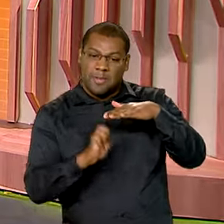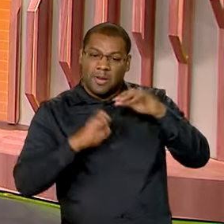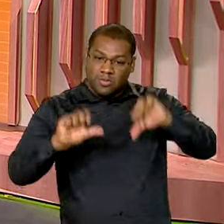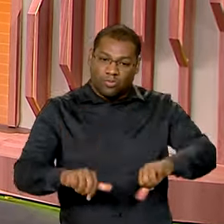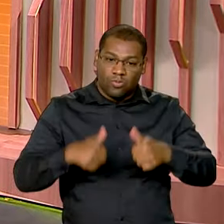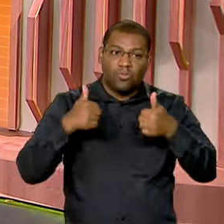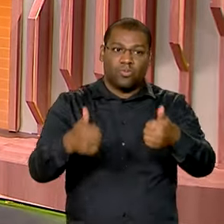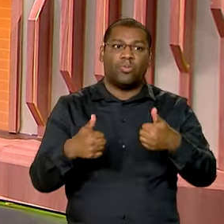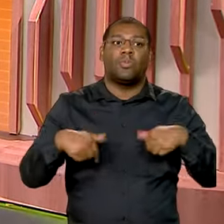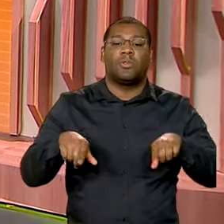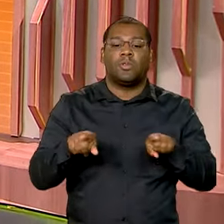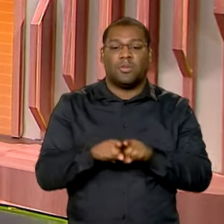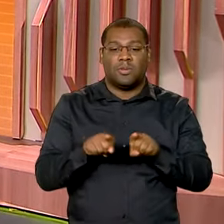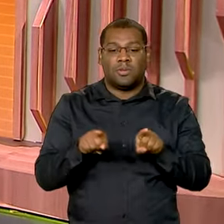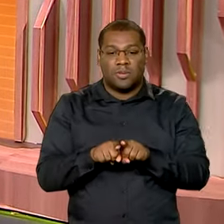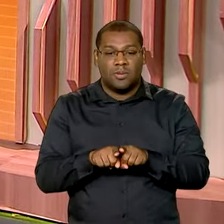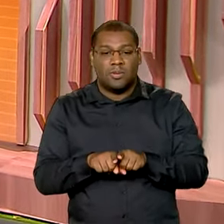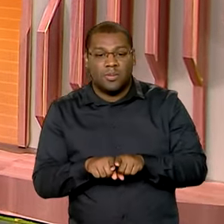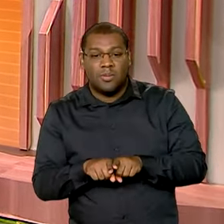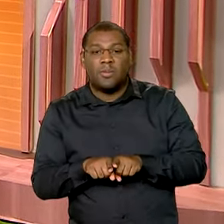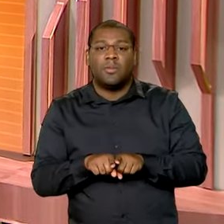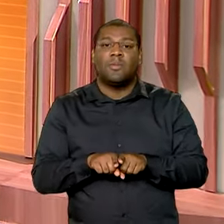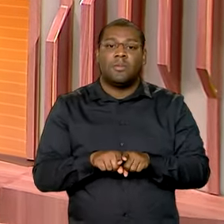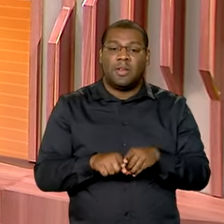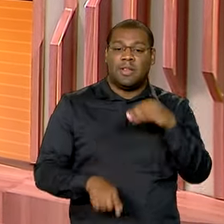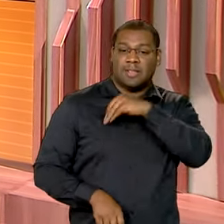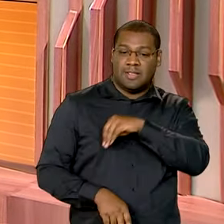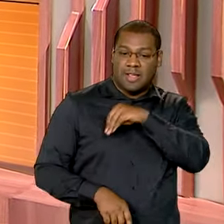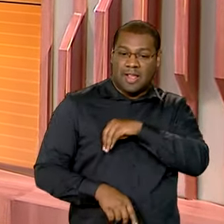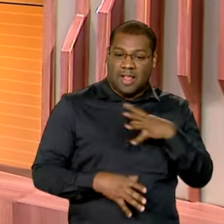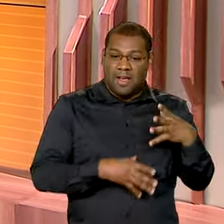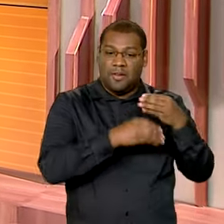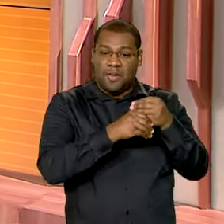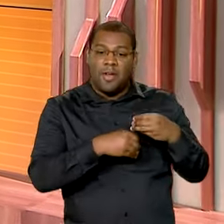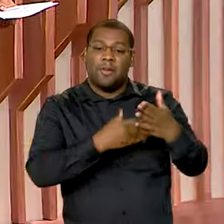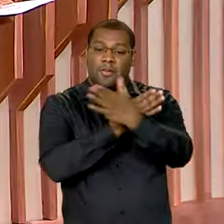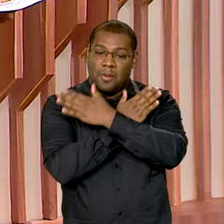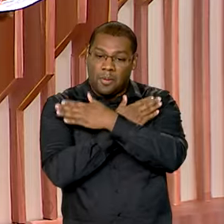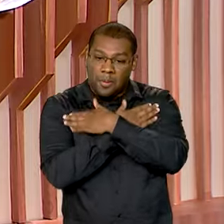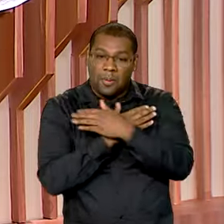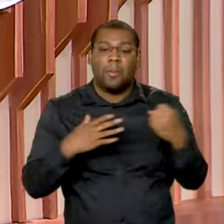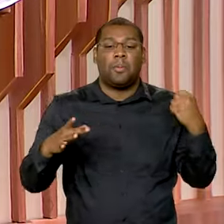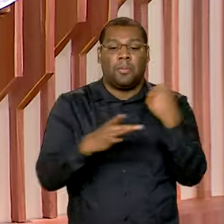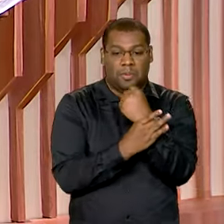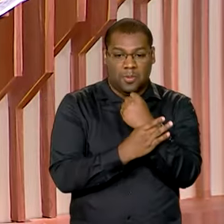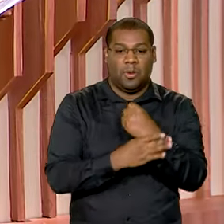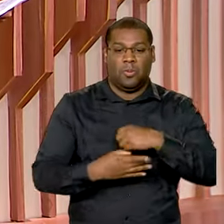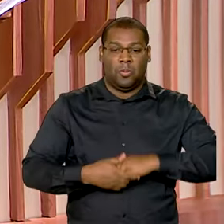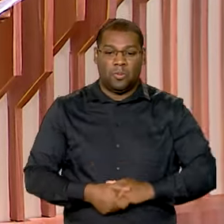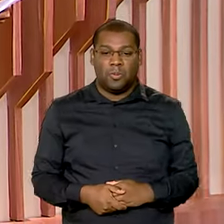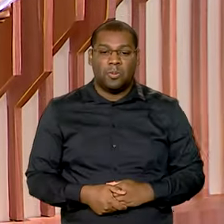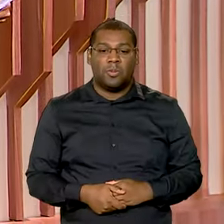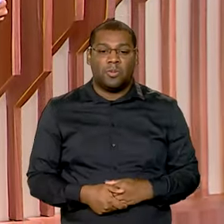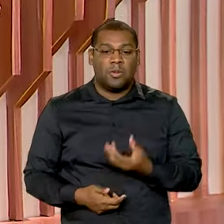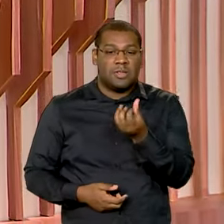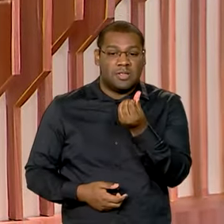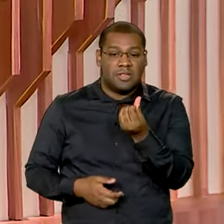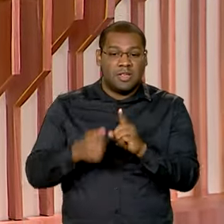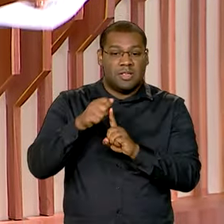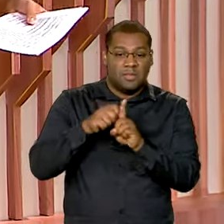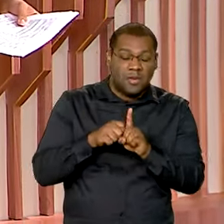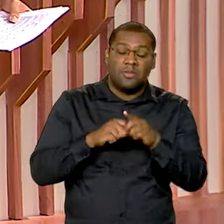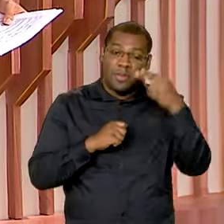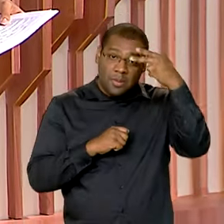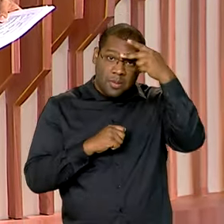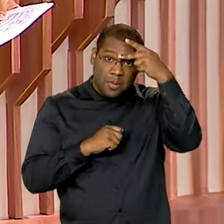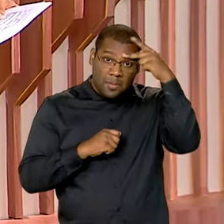para poder conseguir aí a antecipação do abono e do seguro-desemprego. Por até seis meses, moradores das áreas